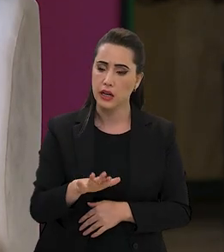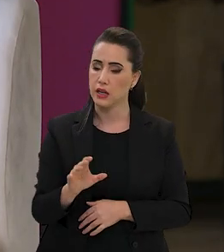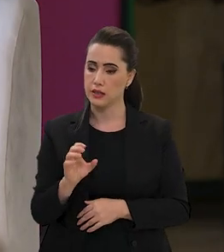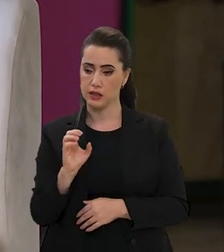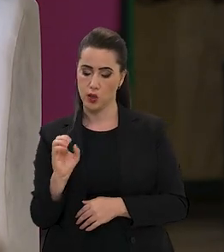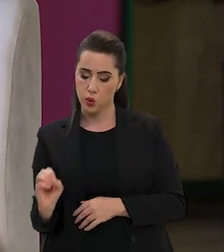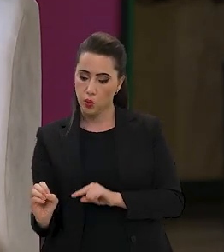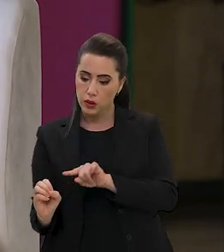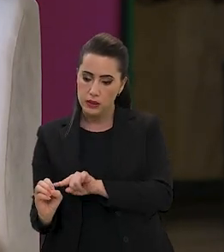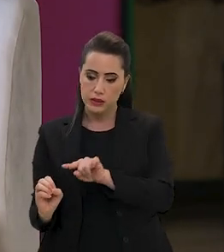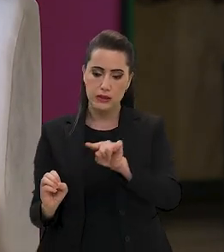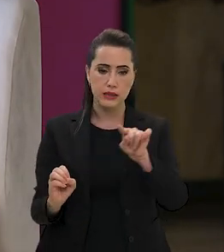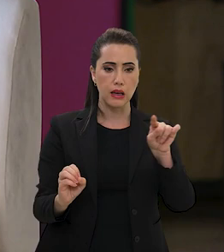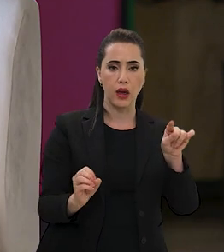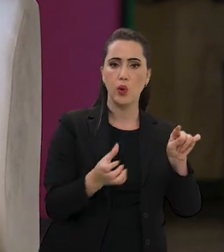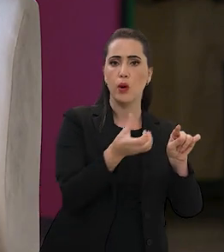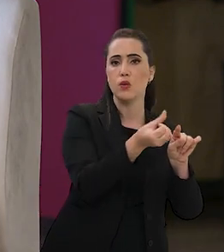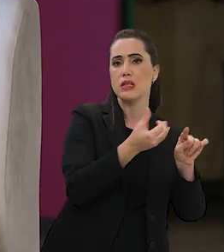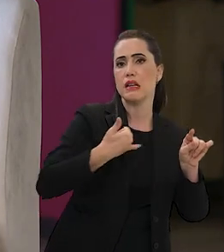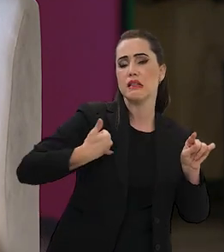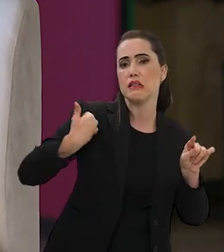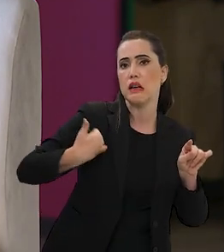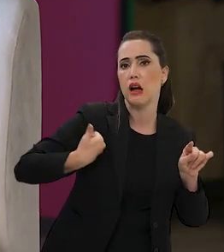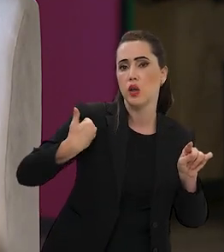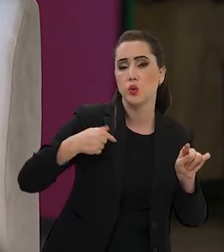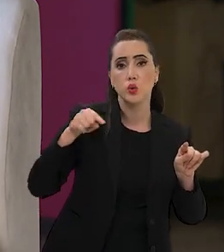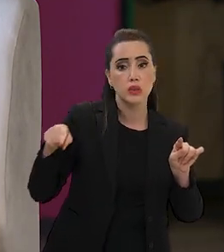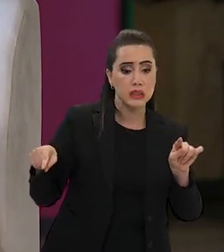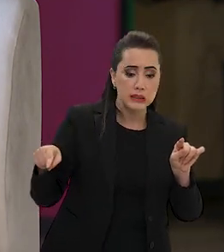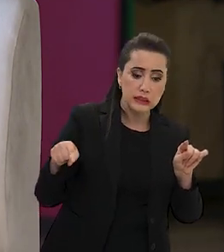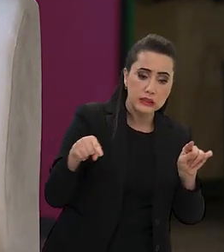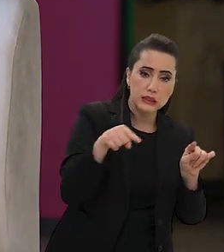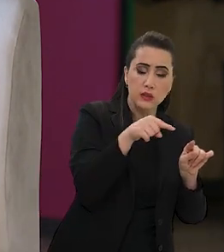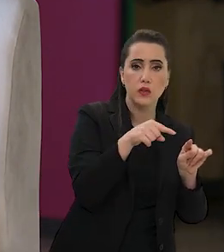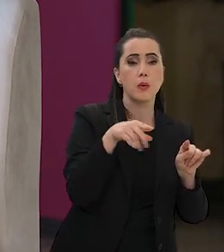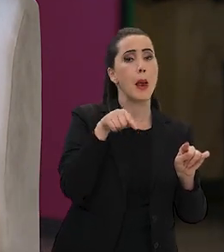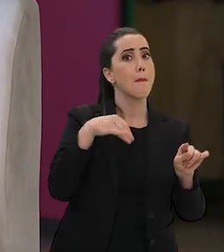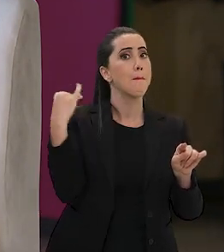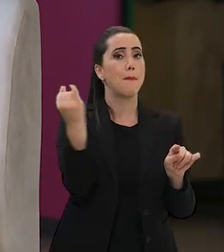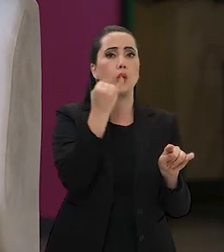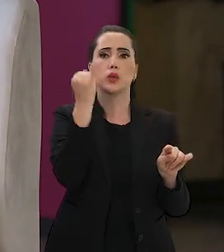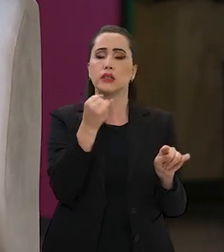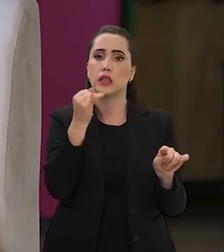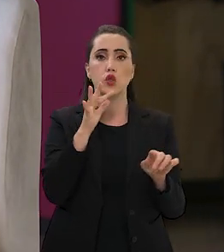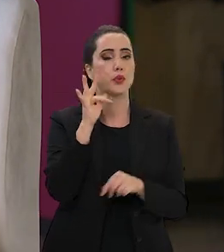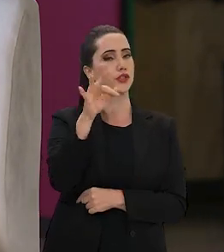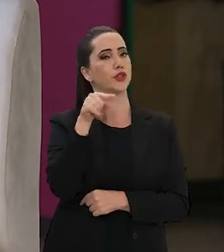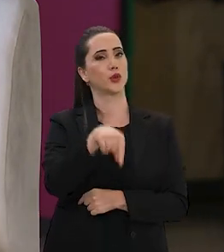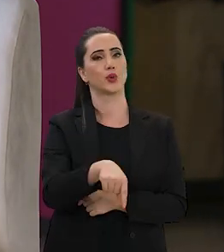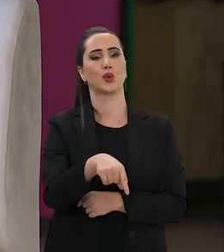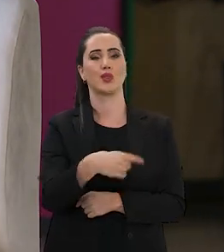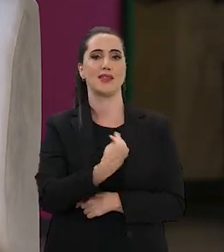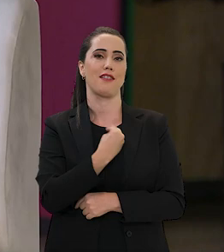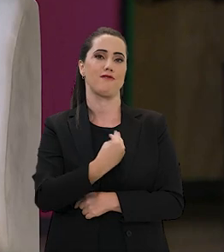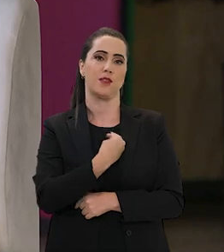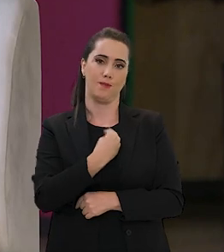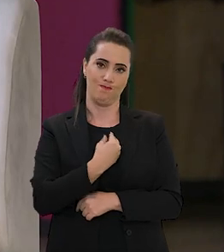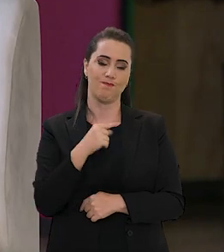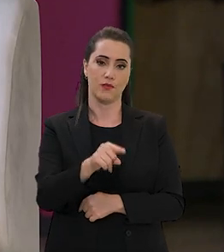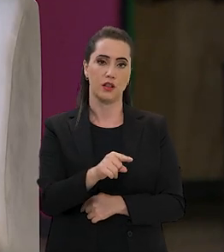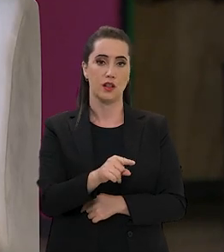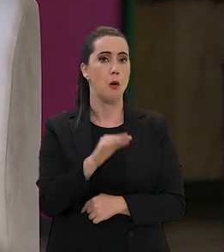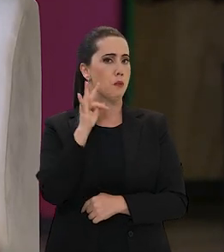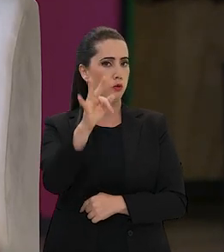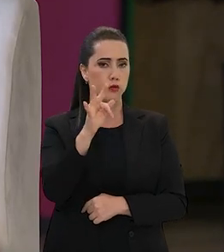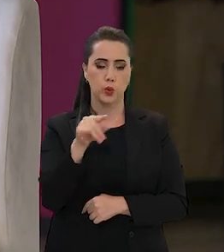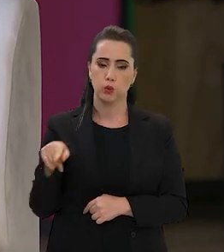desenvolvimento da criança do zero aos seis anos é um desenvolvimento absolutamente delimitador desse ser humano para